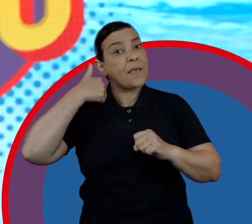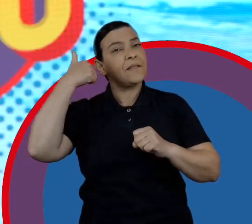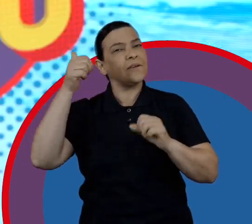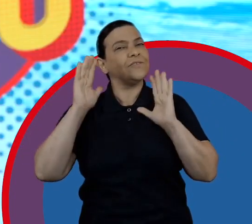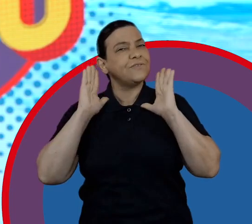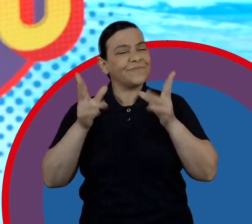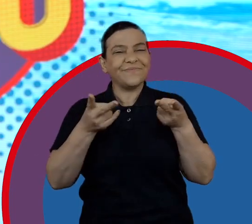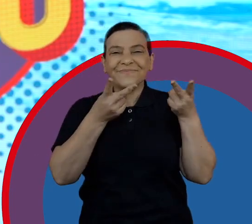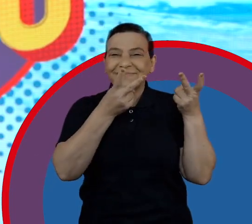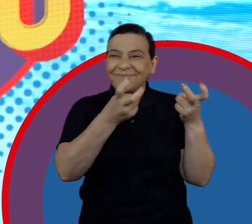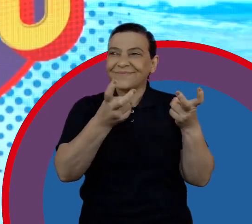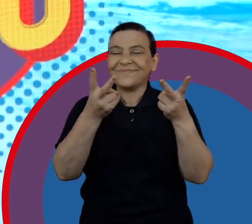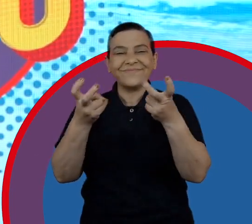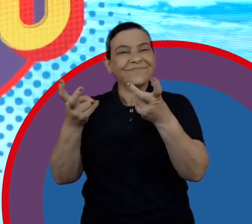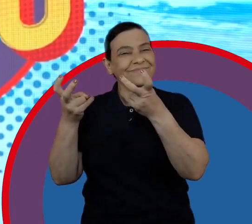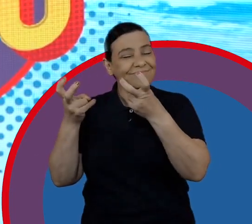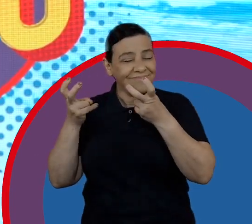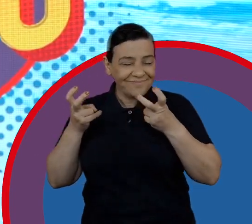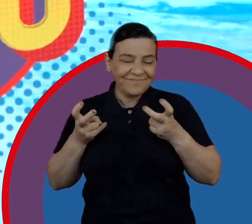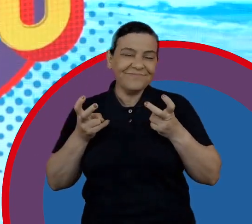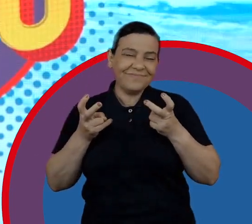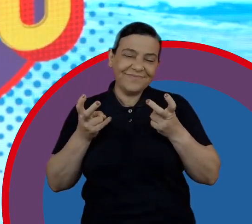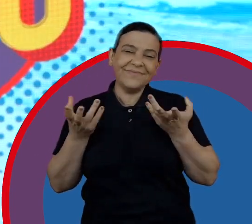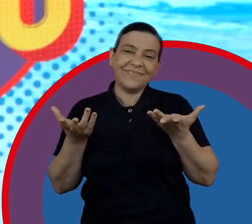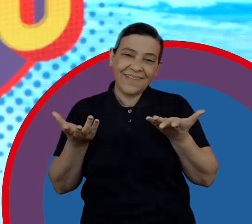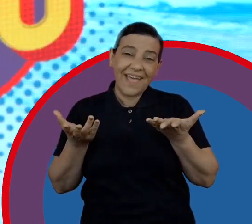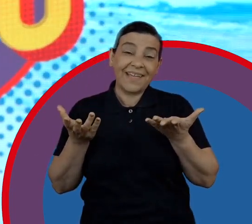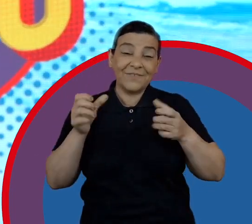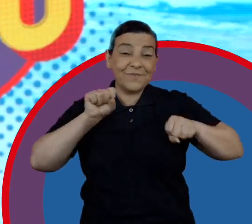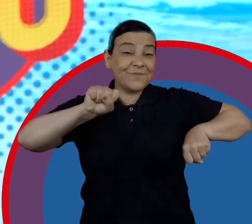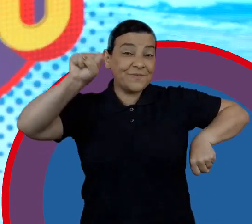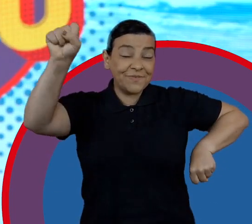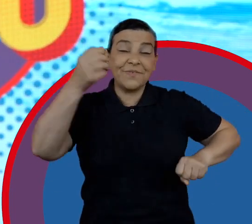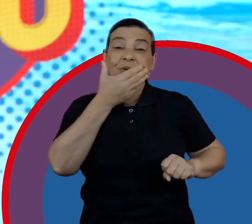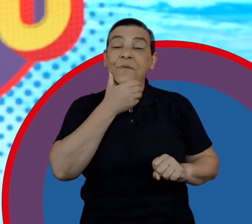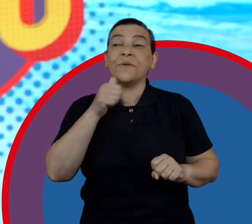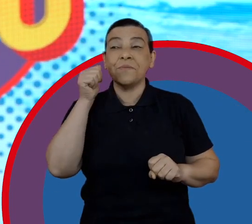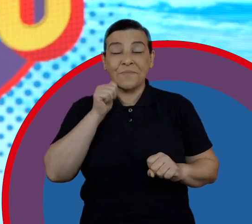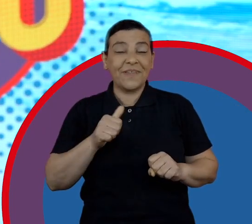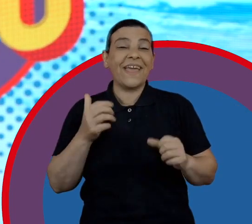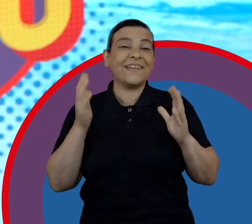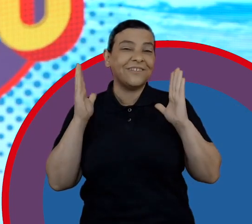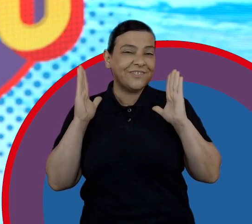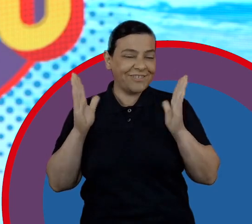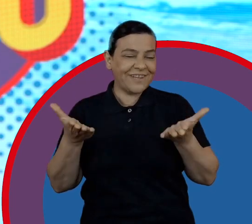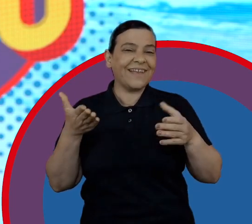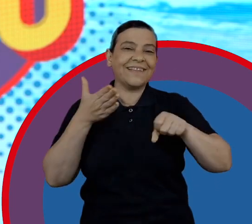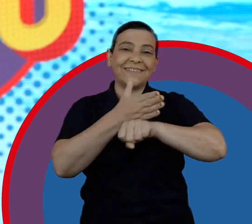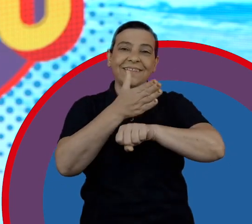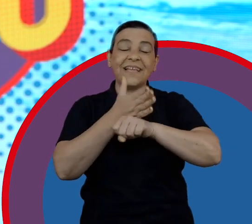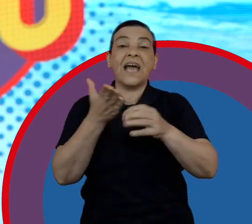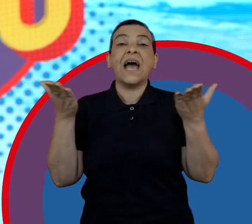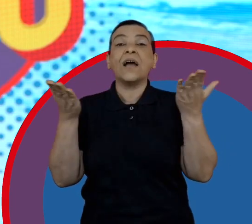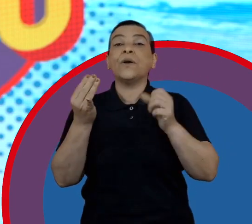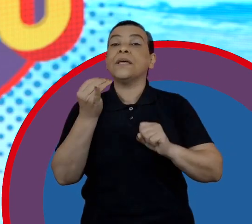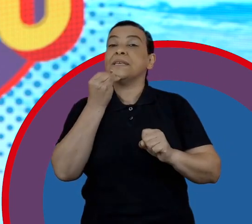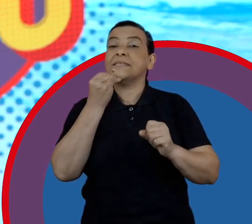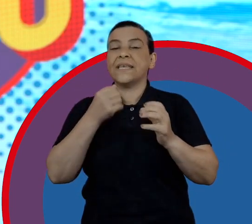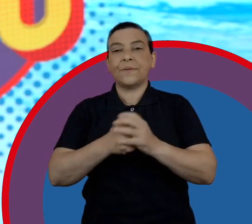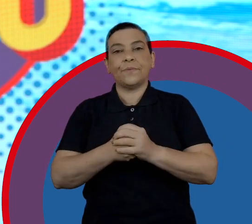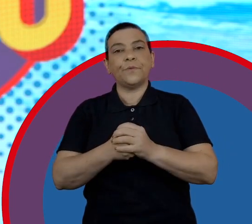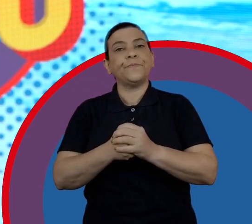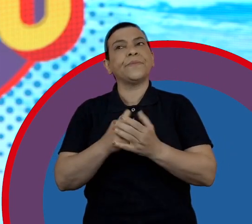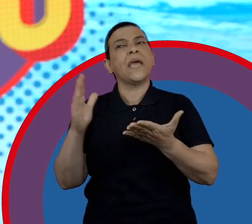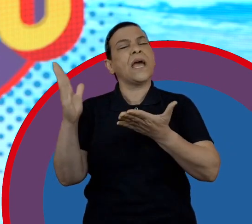visto na iniciativa de alguns dos nossos super-heróis. Eu vou trazer, por exemplo, para vocês o exemplo de